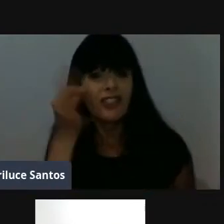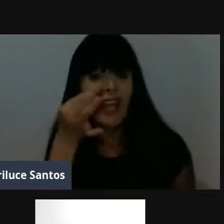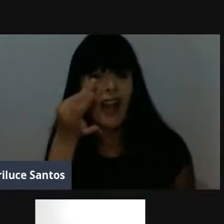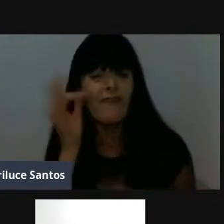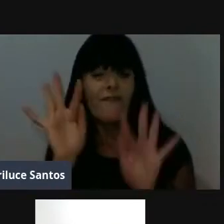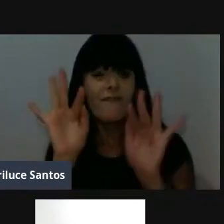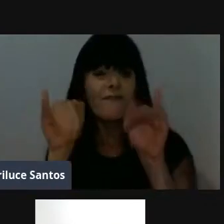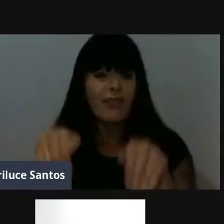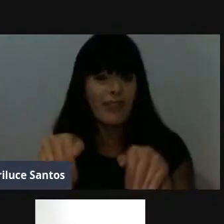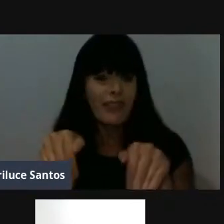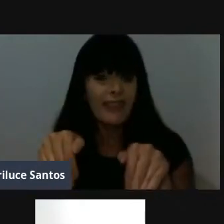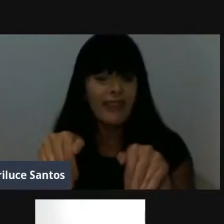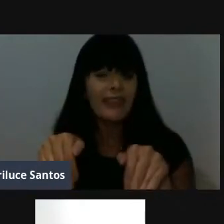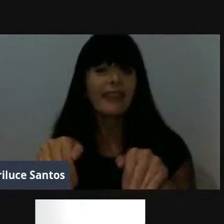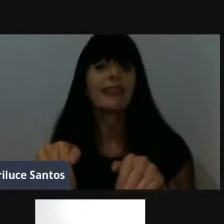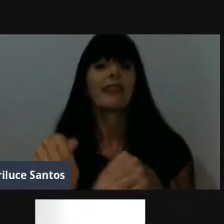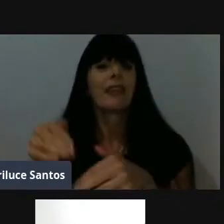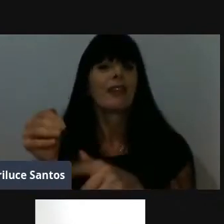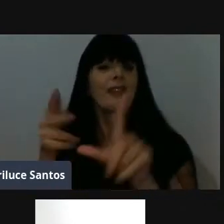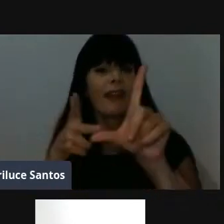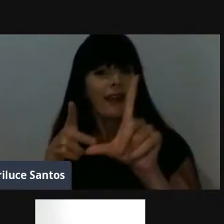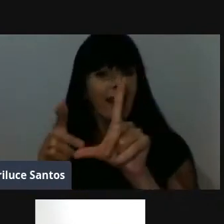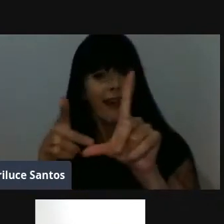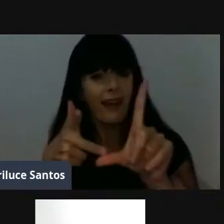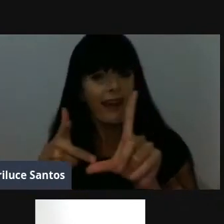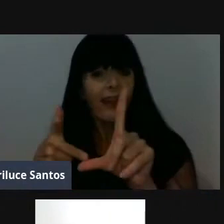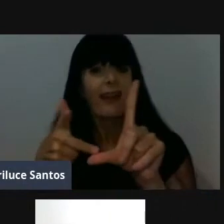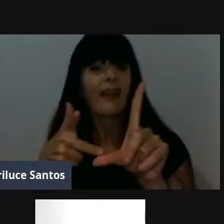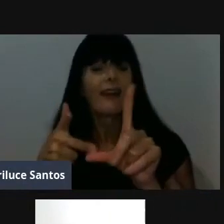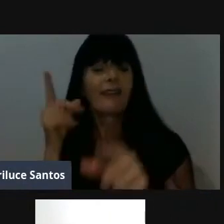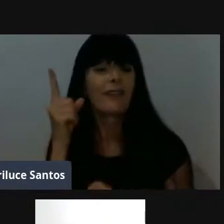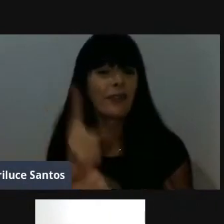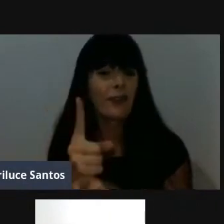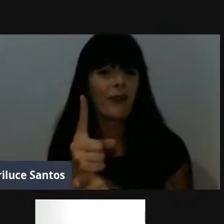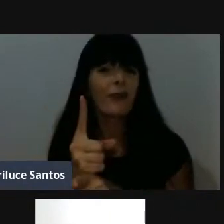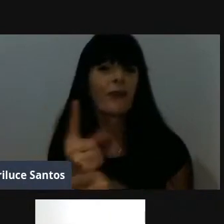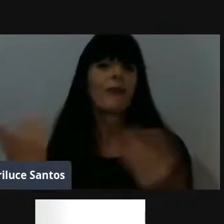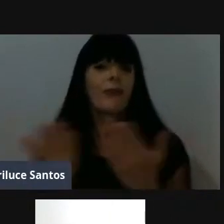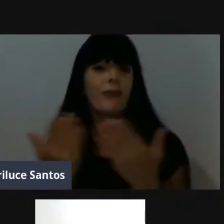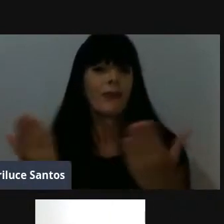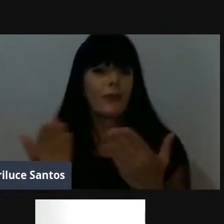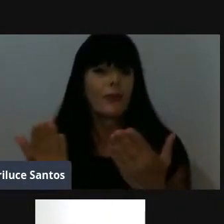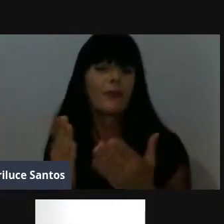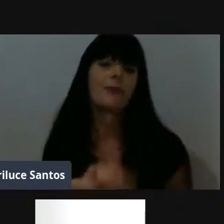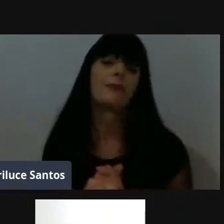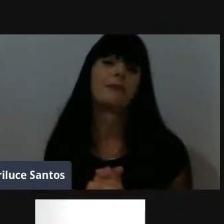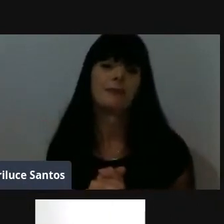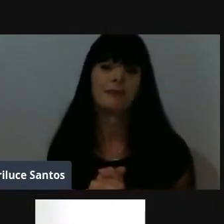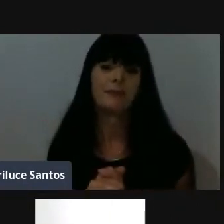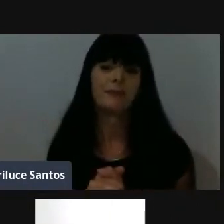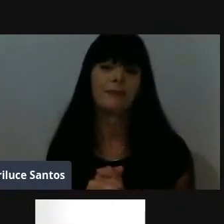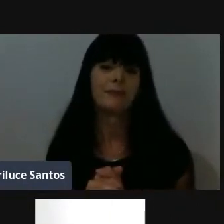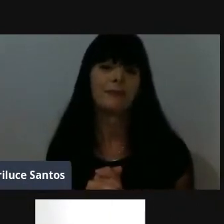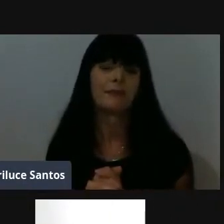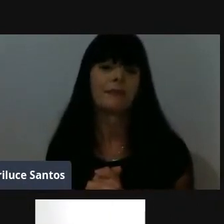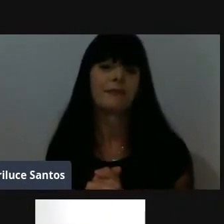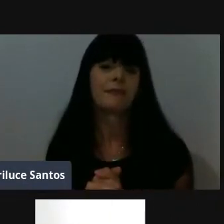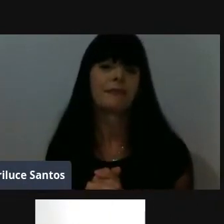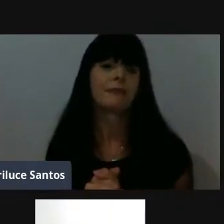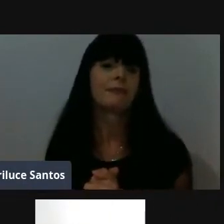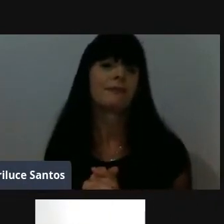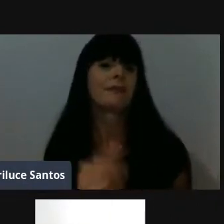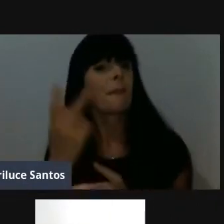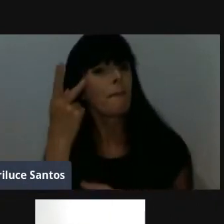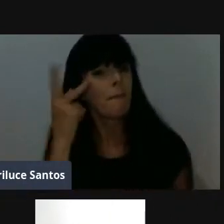estamos finalizando a nossa, o nosso encontro, a nossa webinar. a gente, para